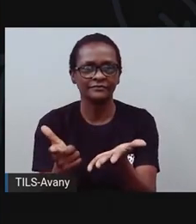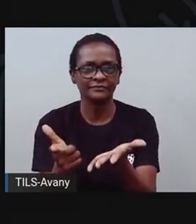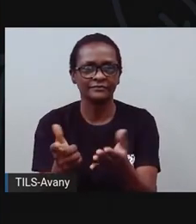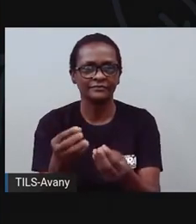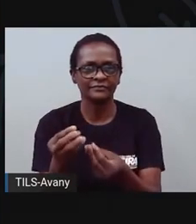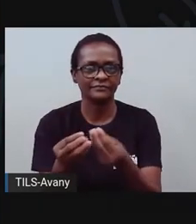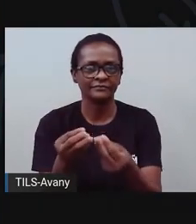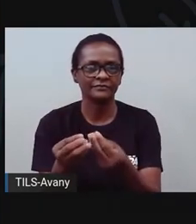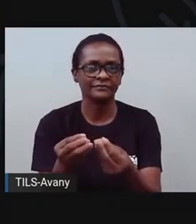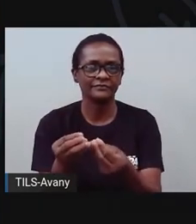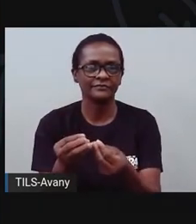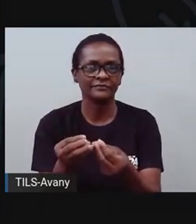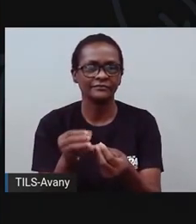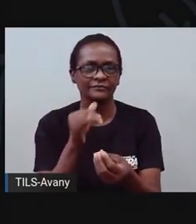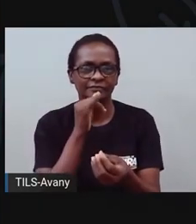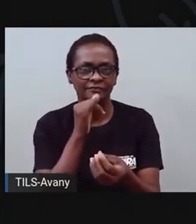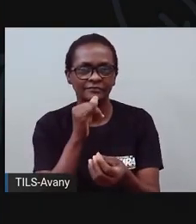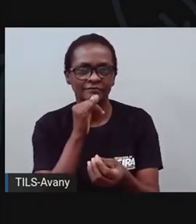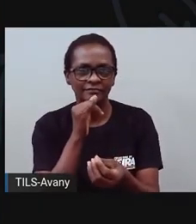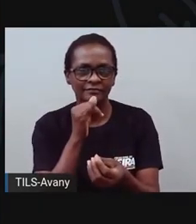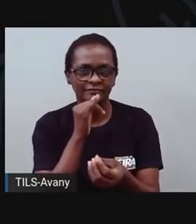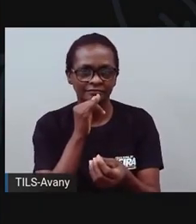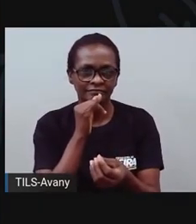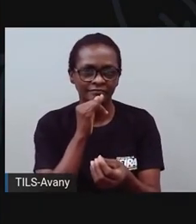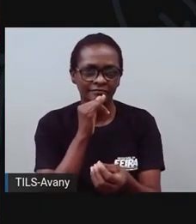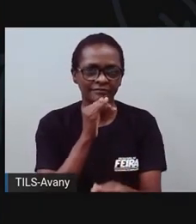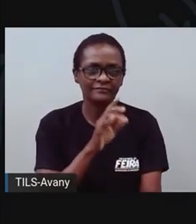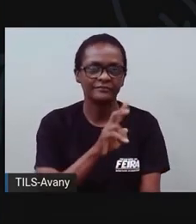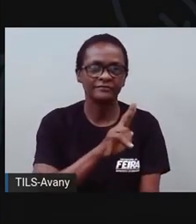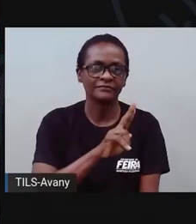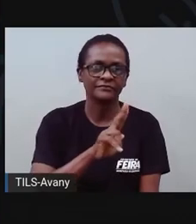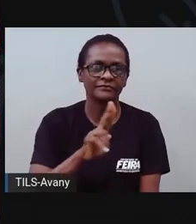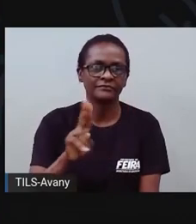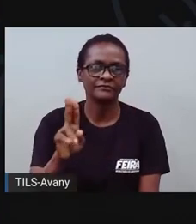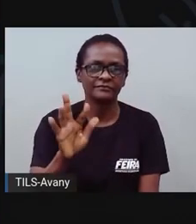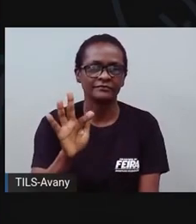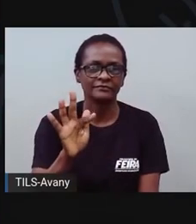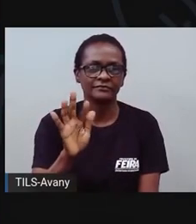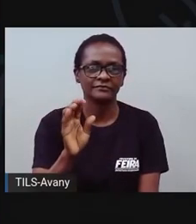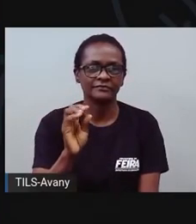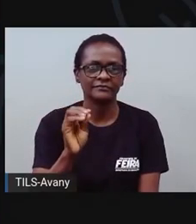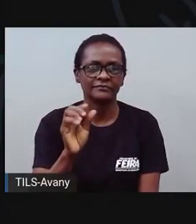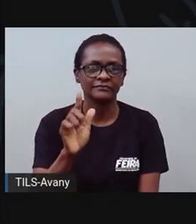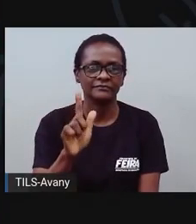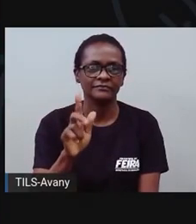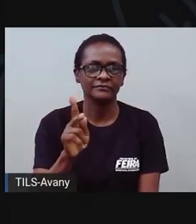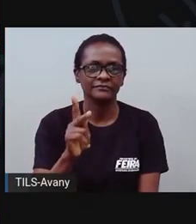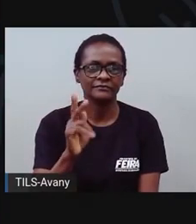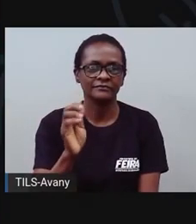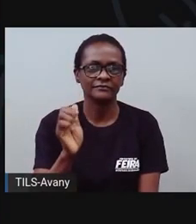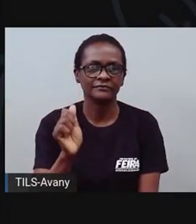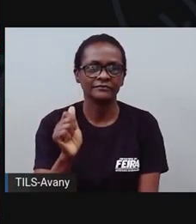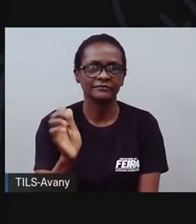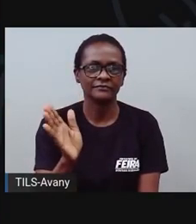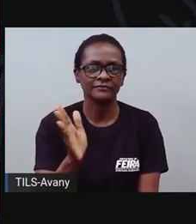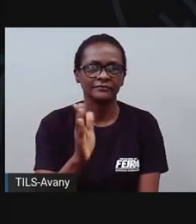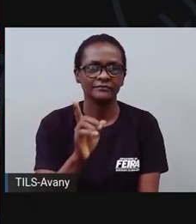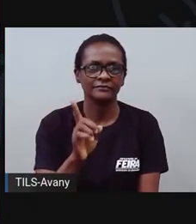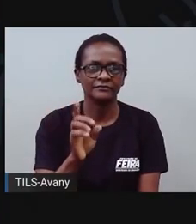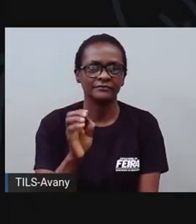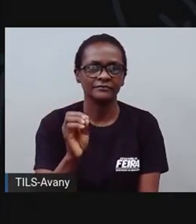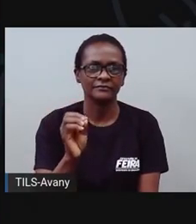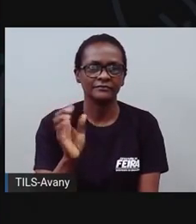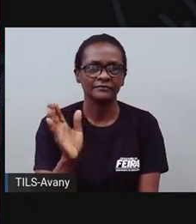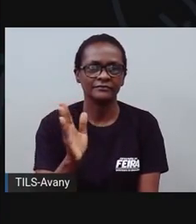gente. O jornal Folha do Estado, ó, da Bahia. Bom, esse é um jornal da nossa